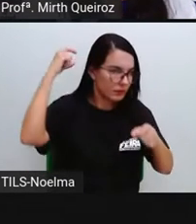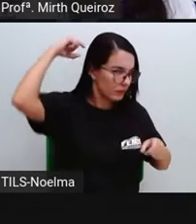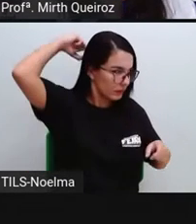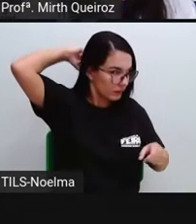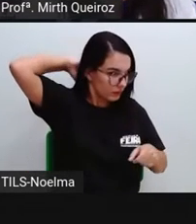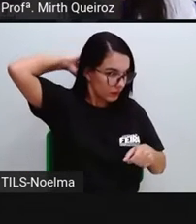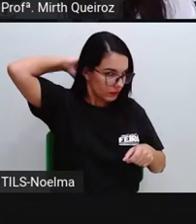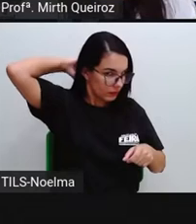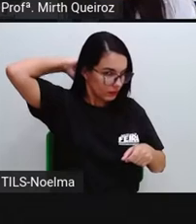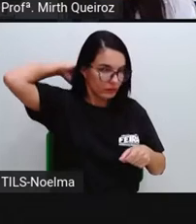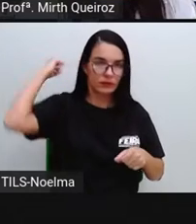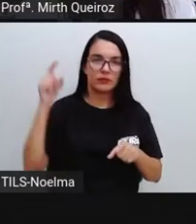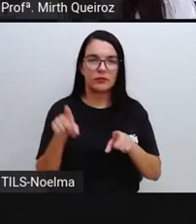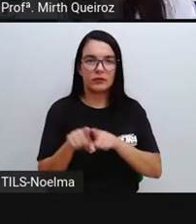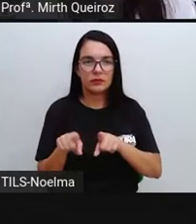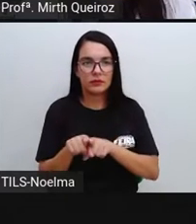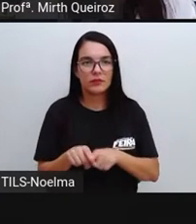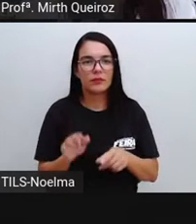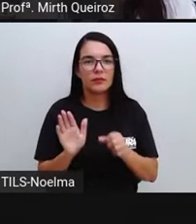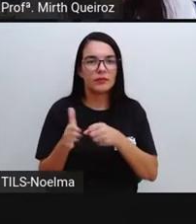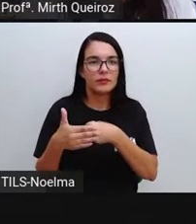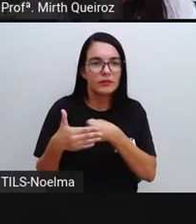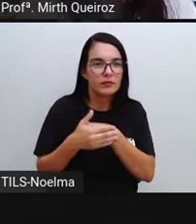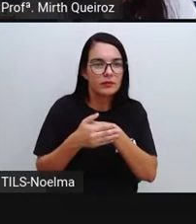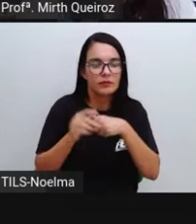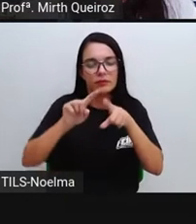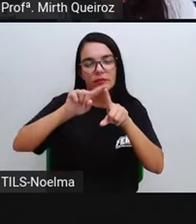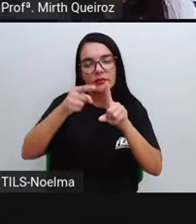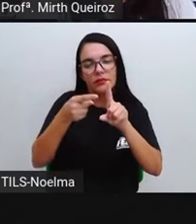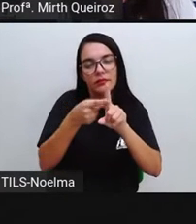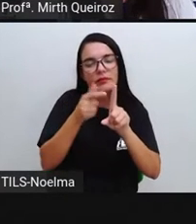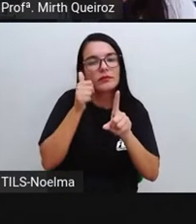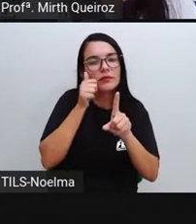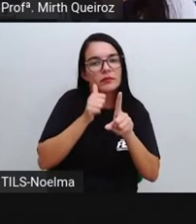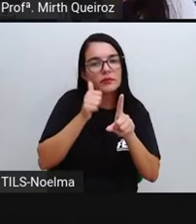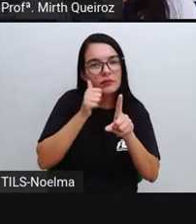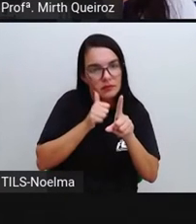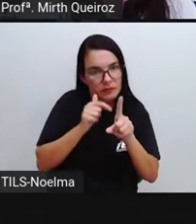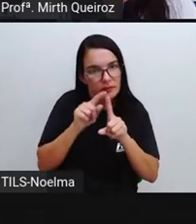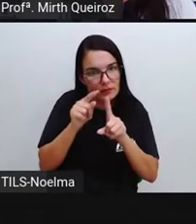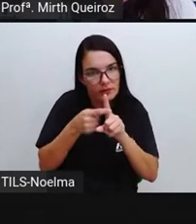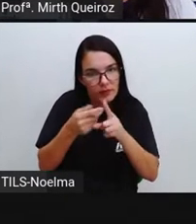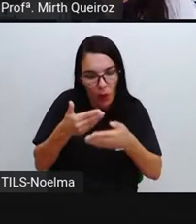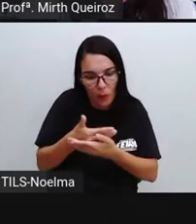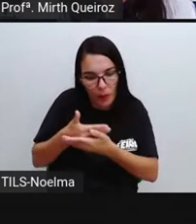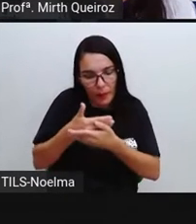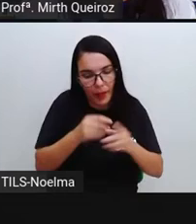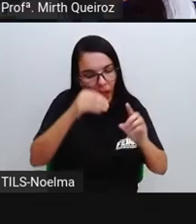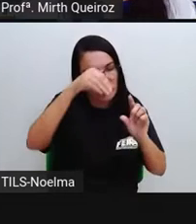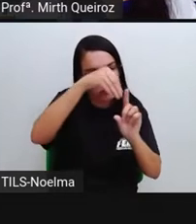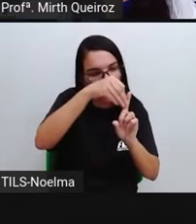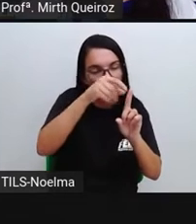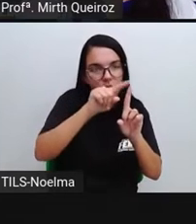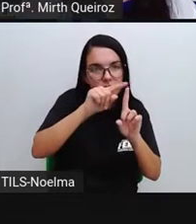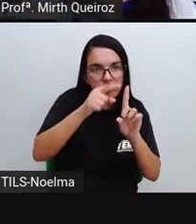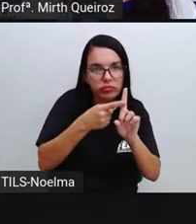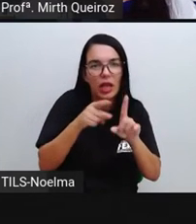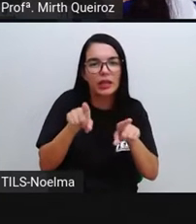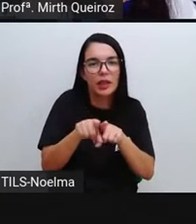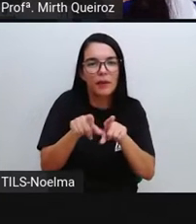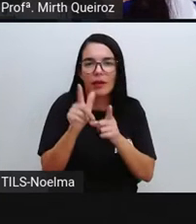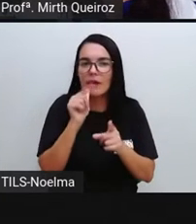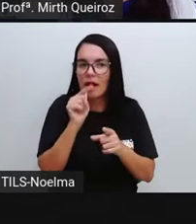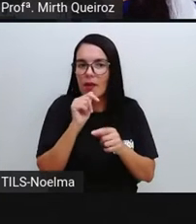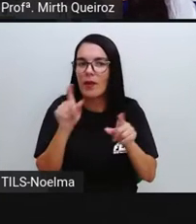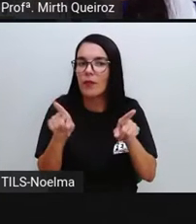líquido amniótico Que vai proteger também o bebê, né? Que é aquele líquido ali Que fica na placenta da mãe ali Durante